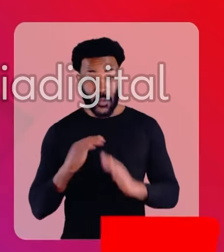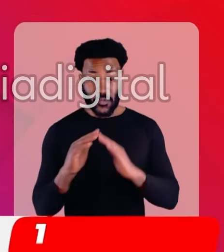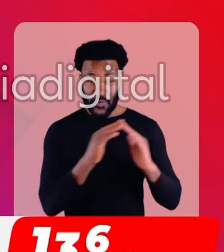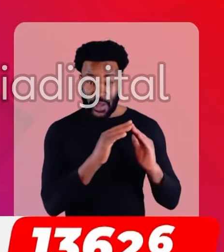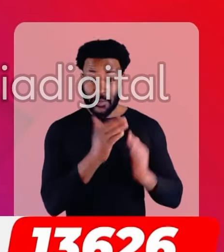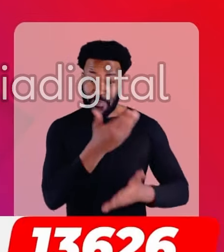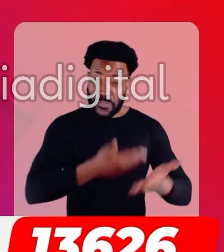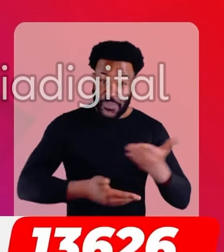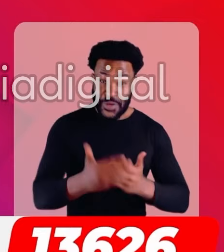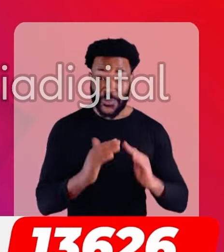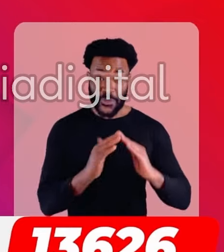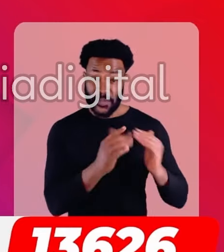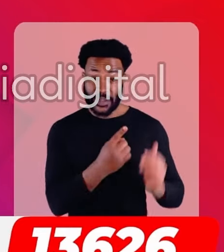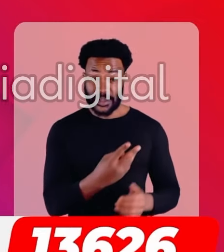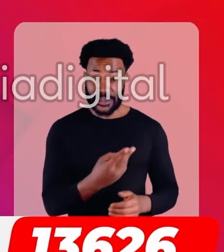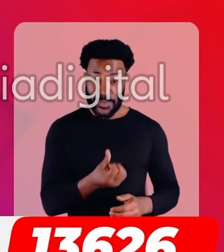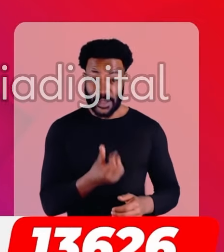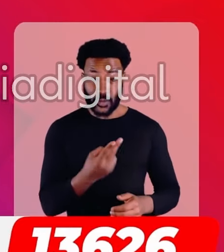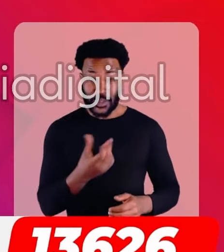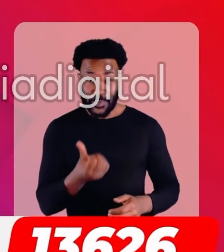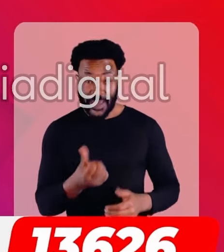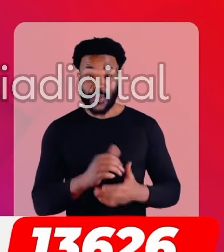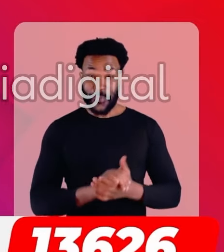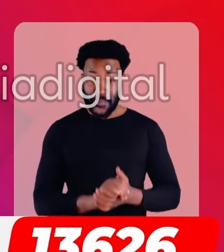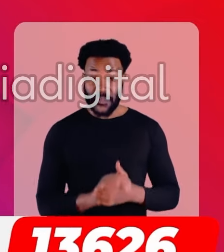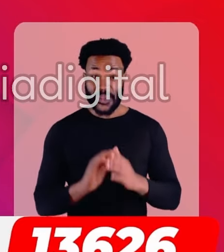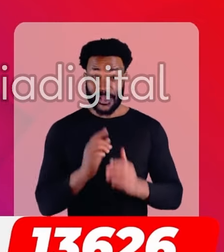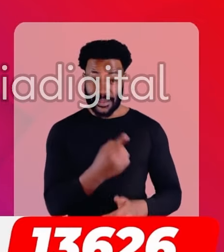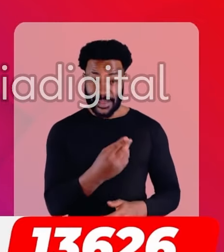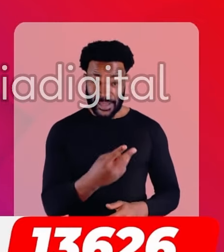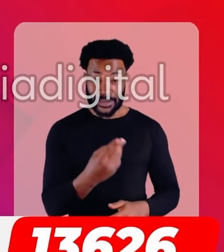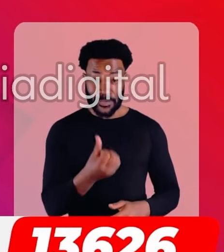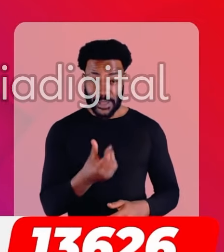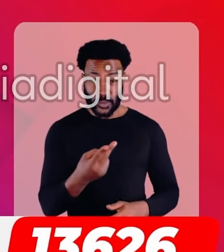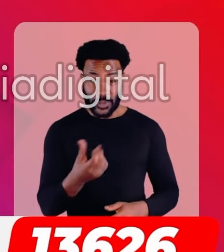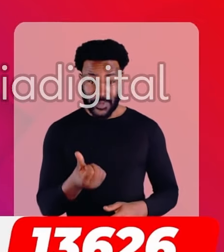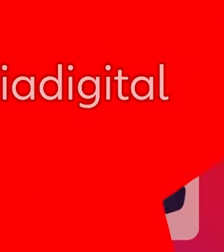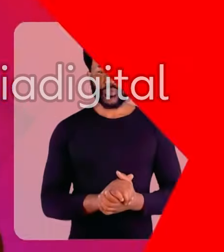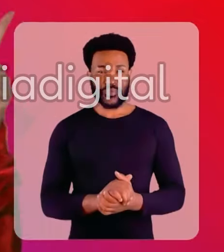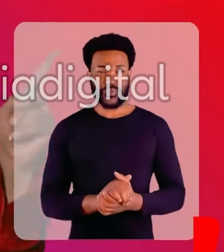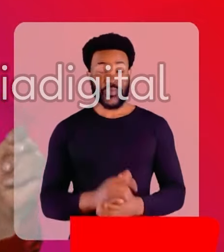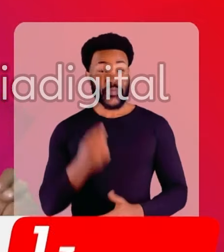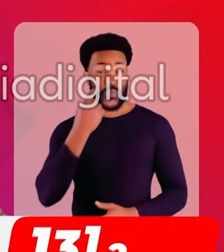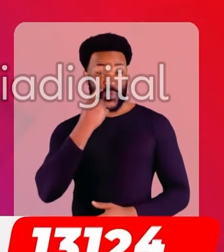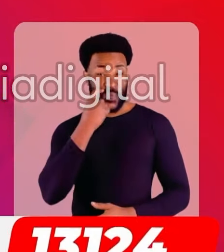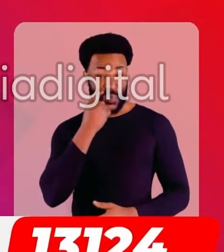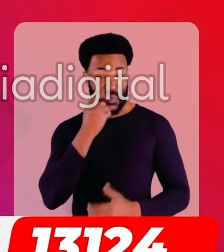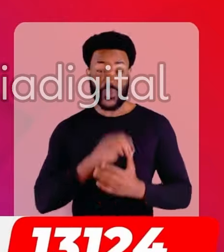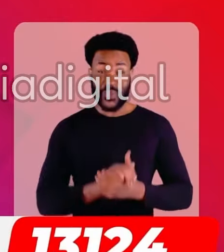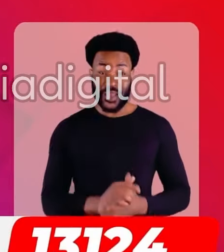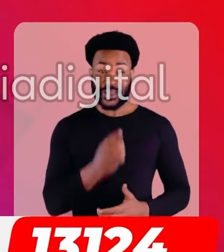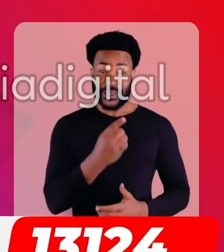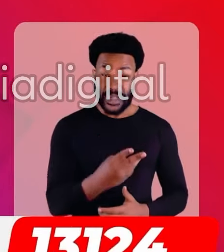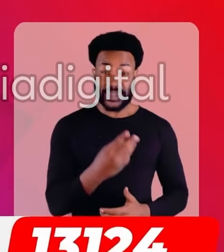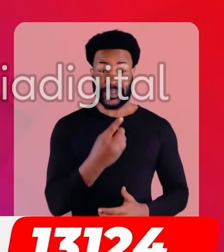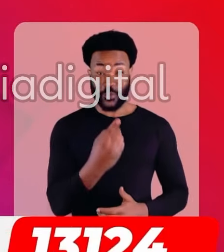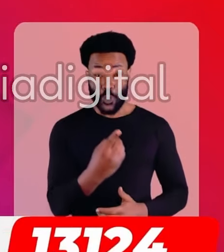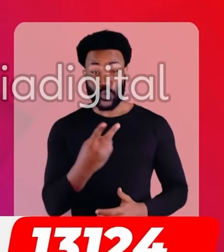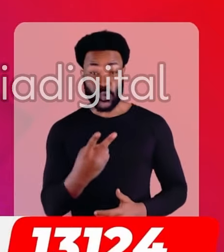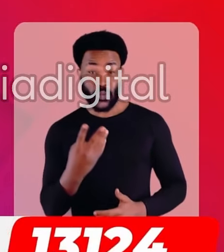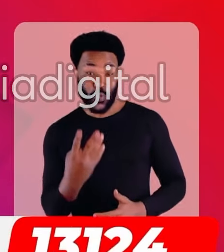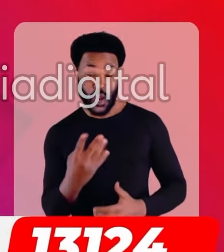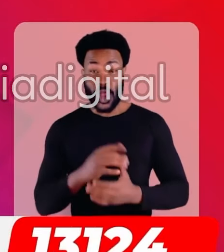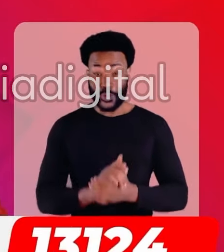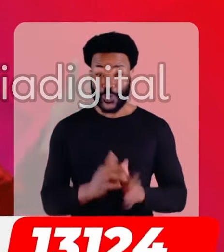Macarrão da sua vela, 13626. De quebrada para quebrada, macarrão, 13626. Salete Campari, 13124.